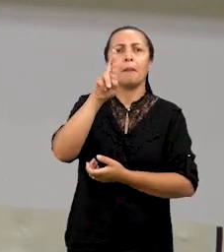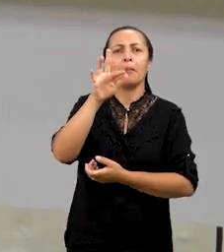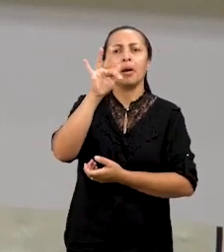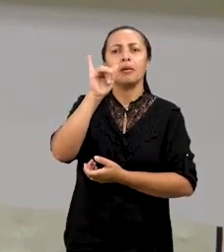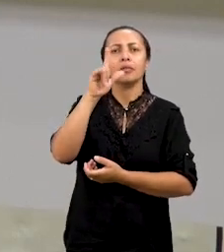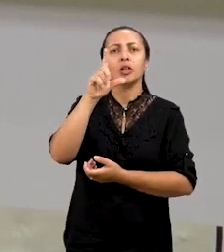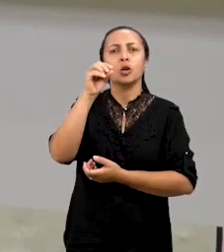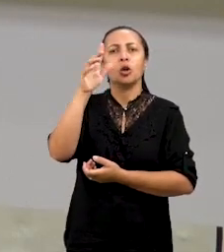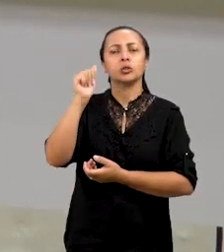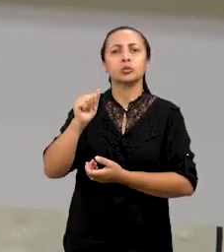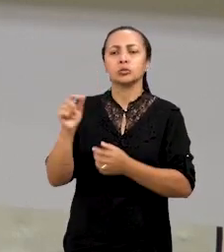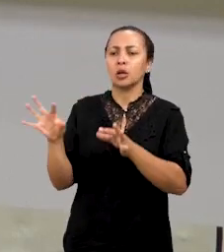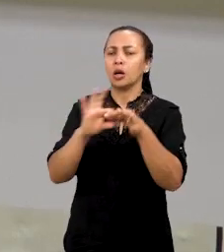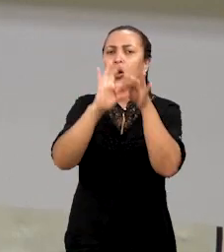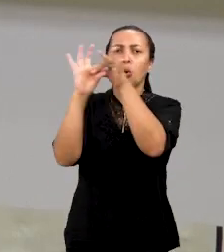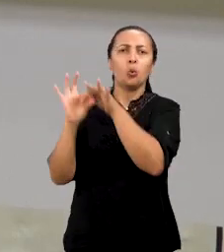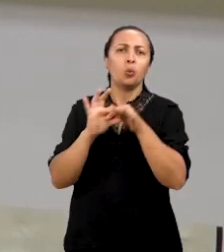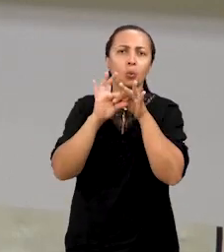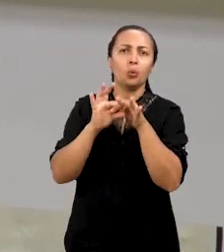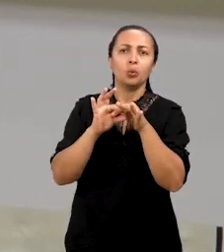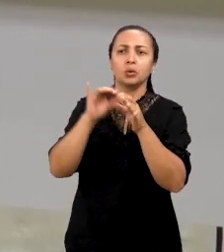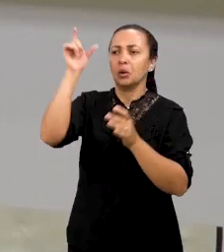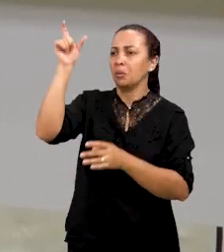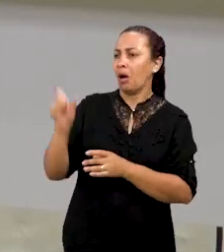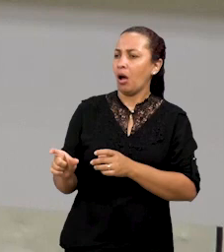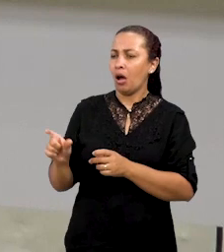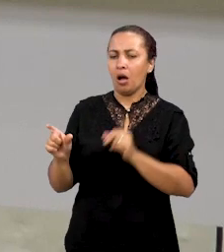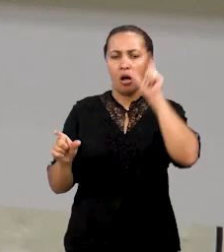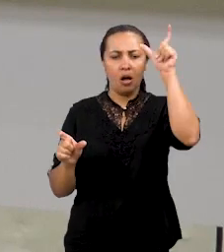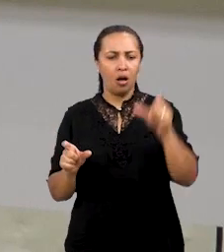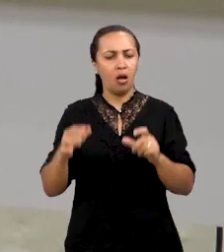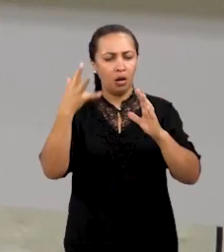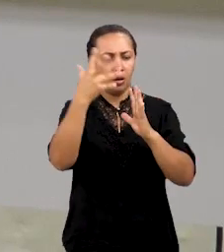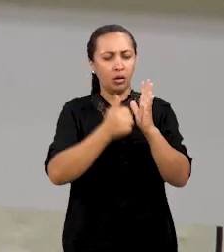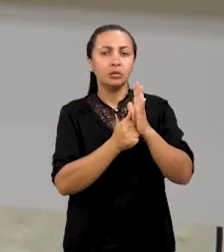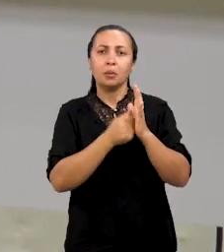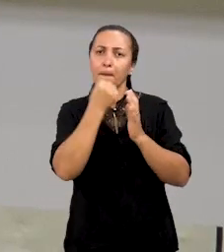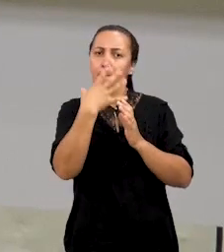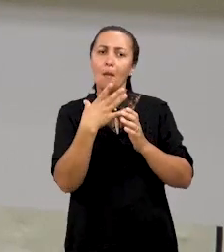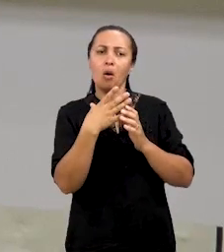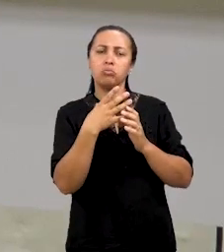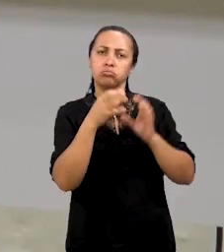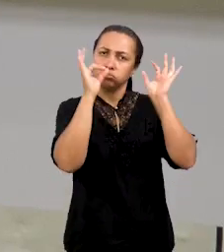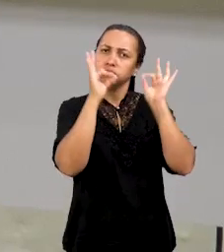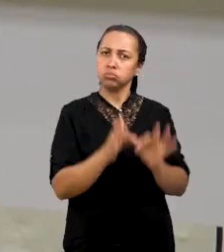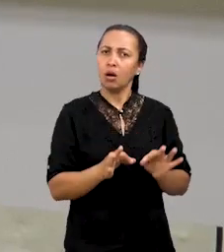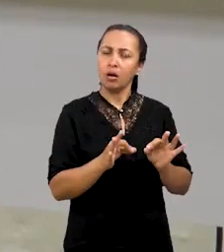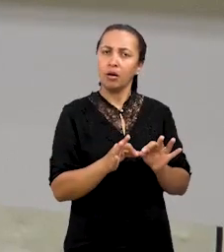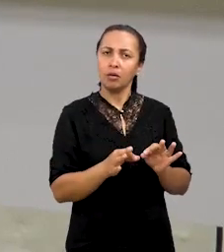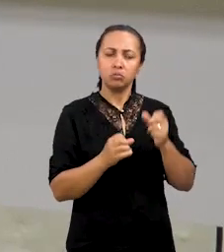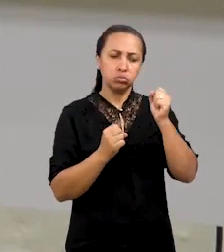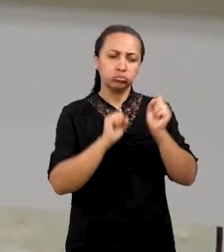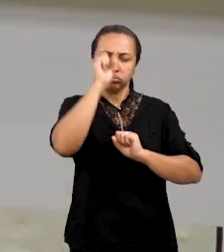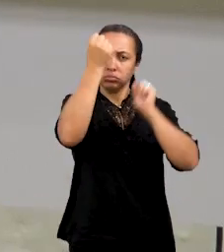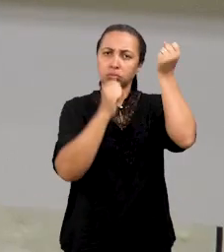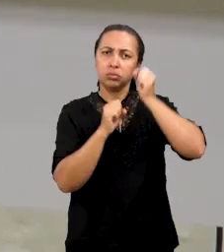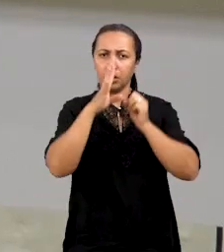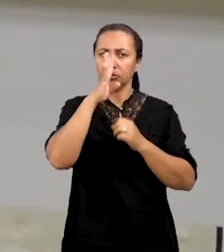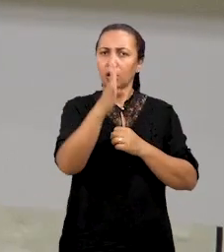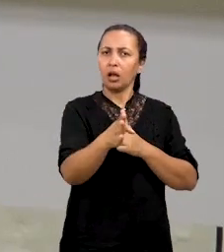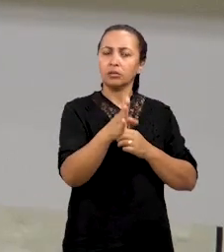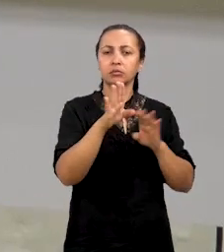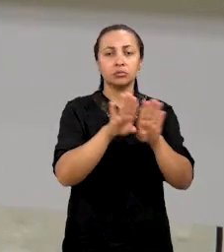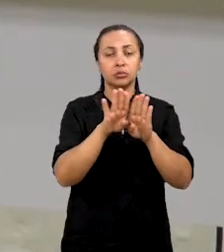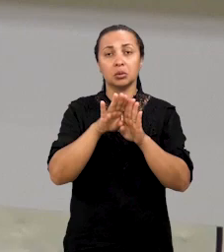que une as características de um perfilógrafo clássico, que é ter boa precisão por ser um equipamento direto